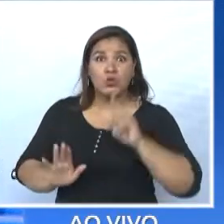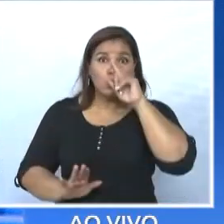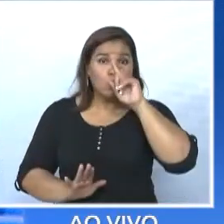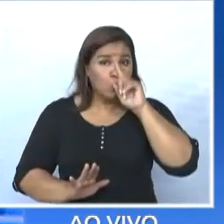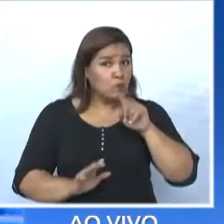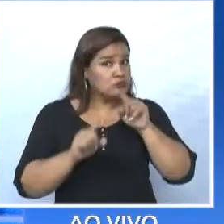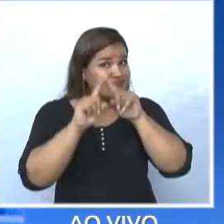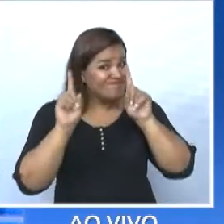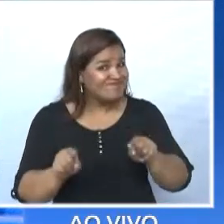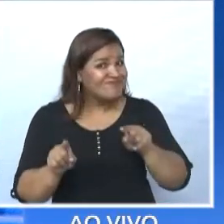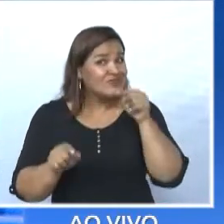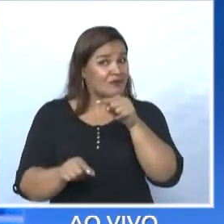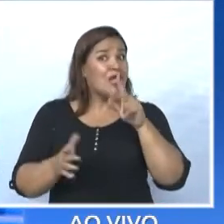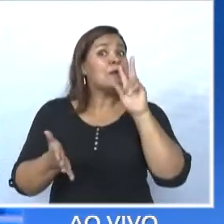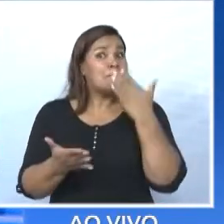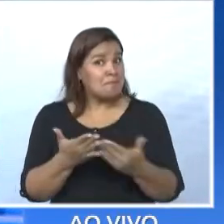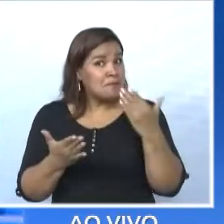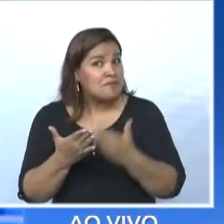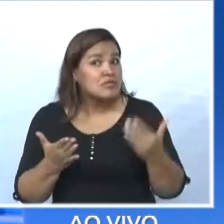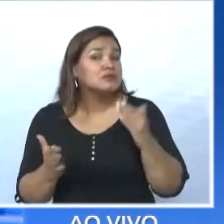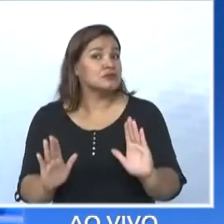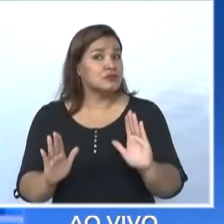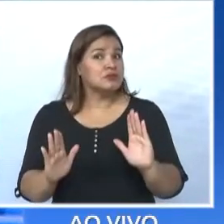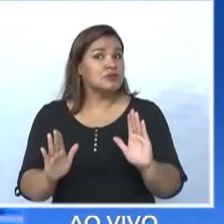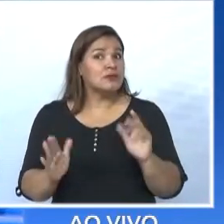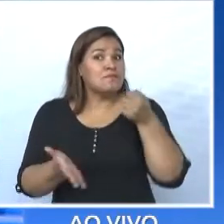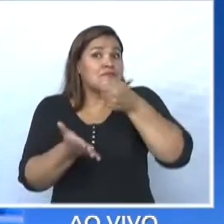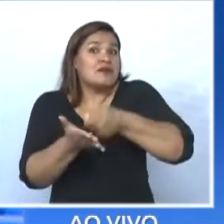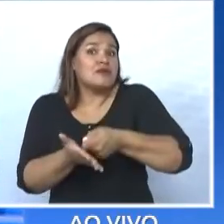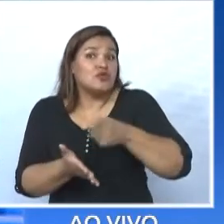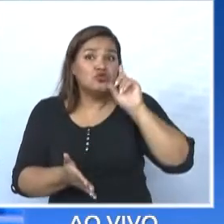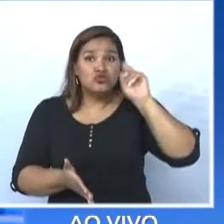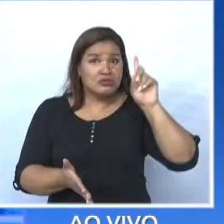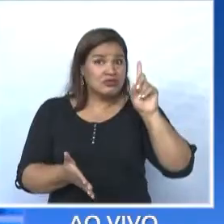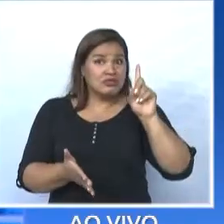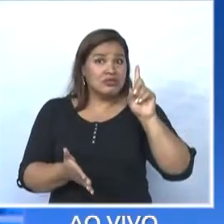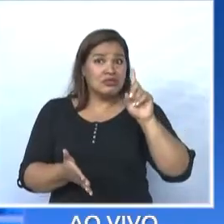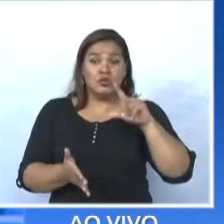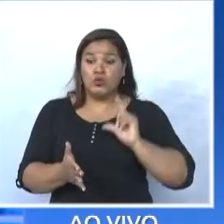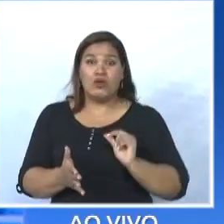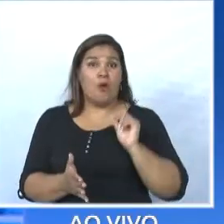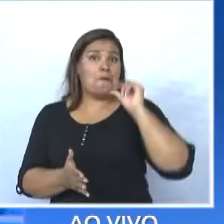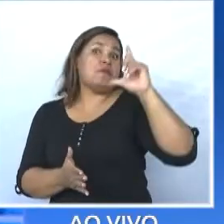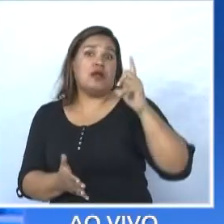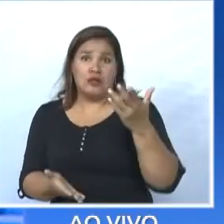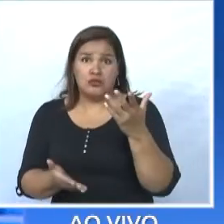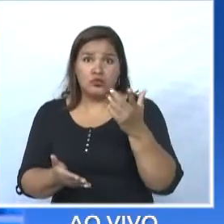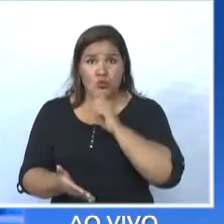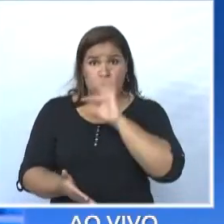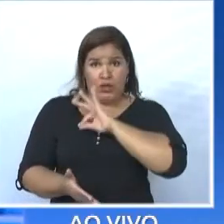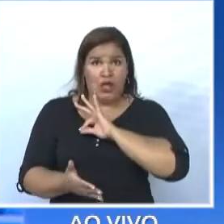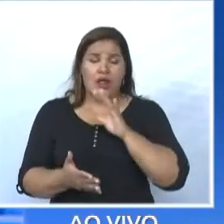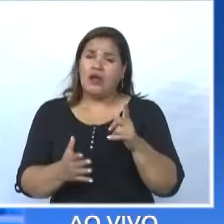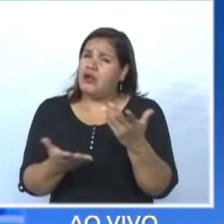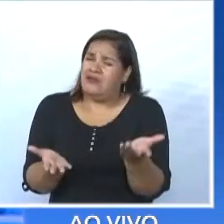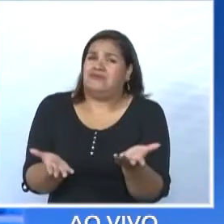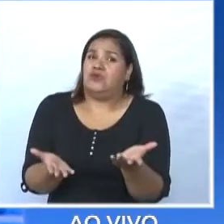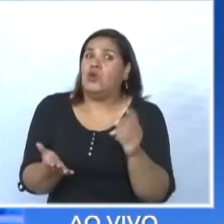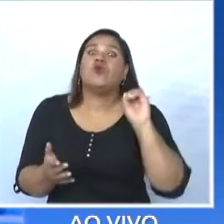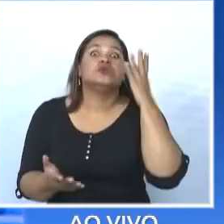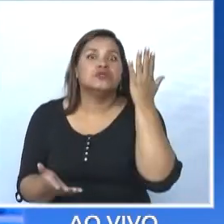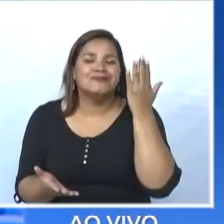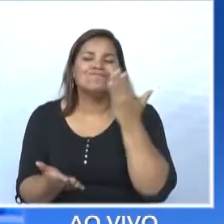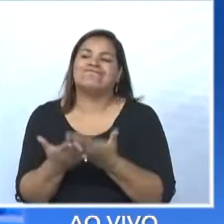vocês vão perder, vão ter que pagar os dias e não vai ter aumento do jeito que vocês estão querendo. O aumento vai estar. O aconteceu? Perderam,